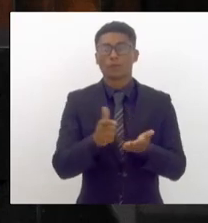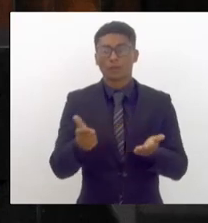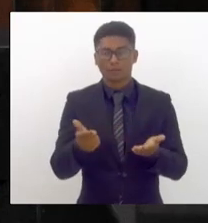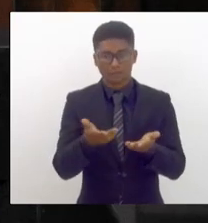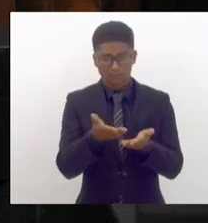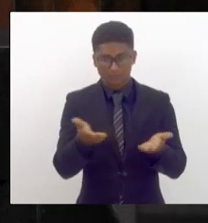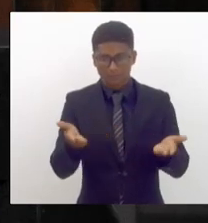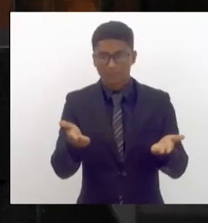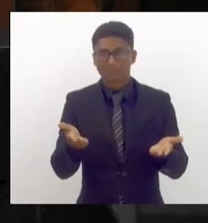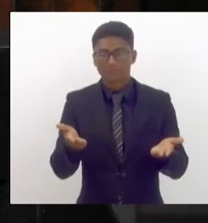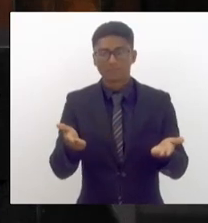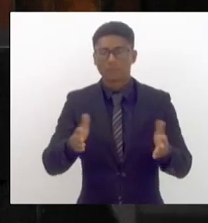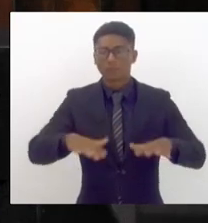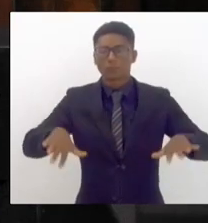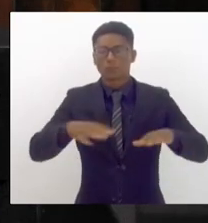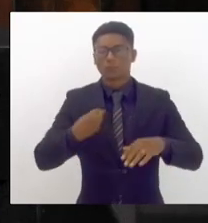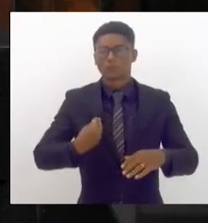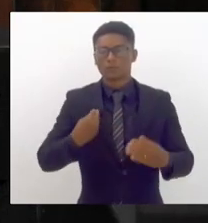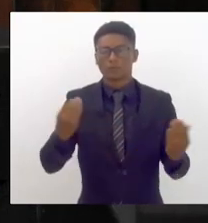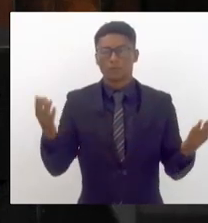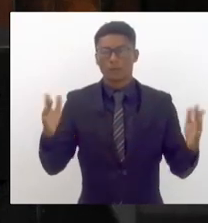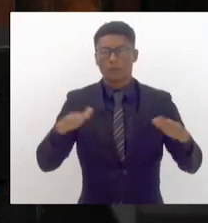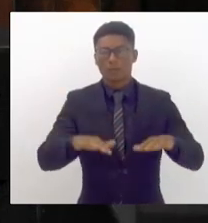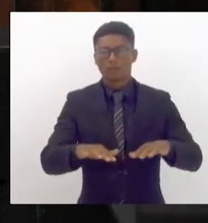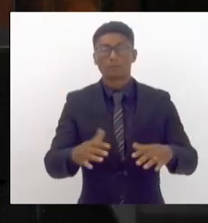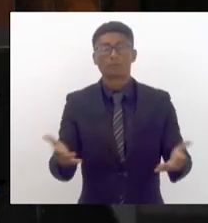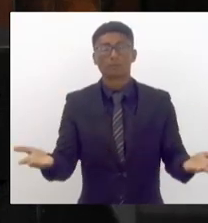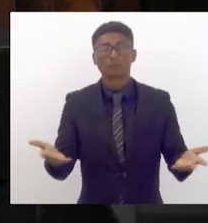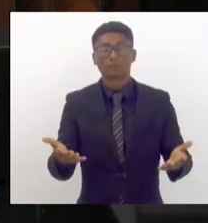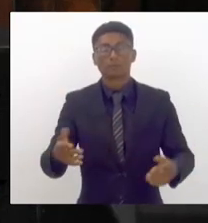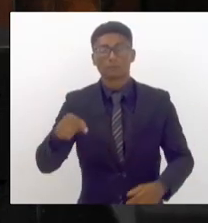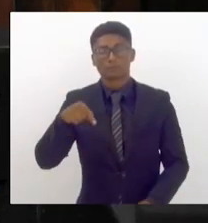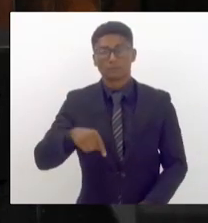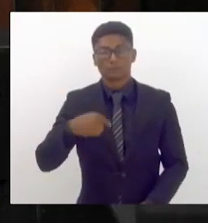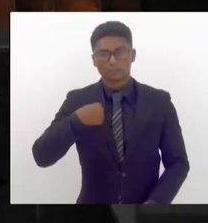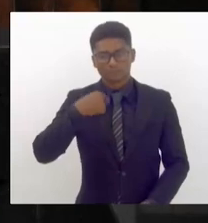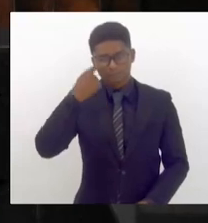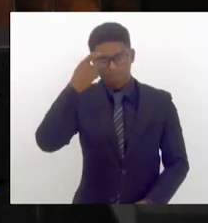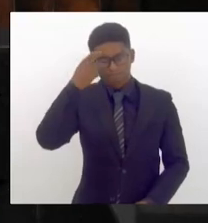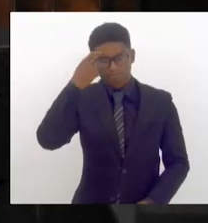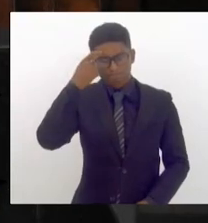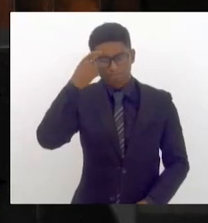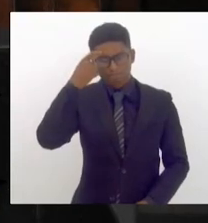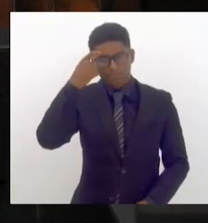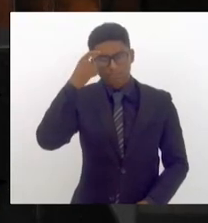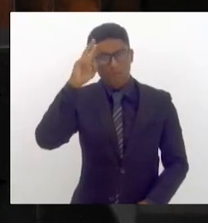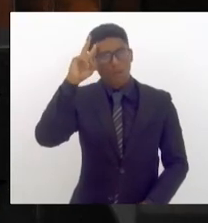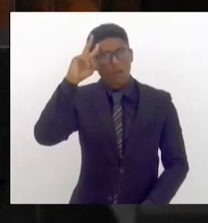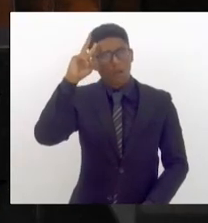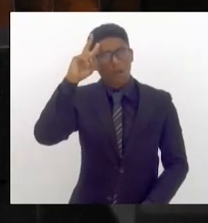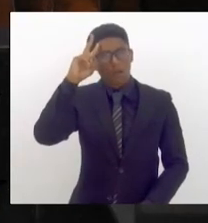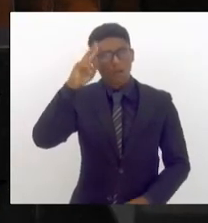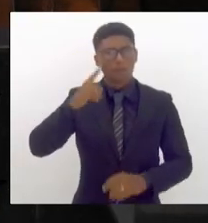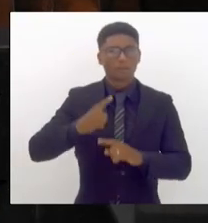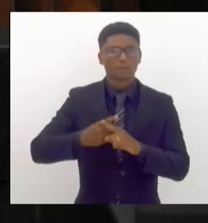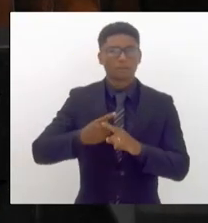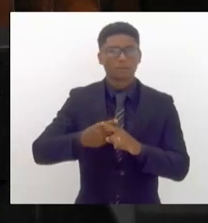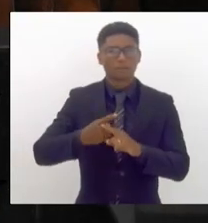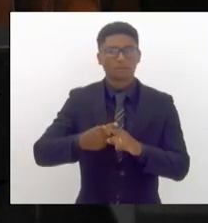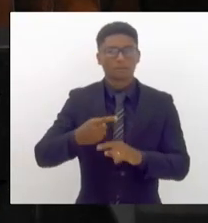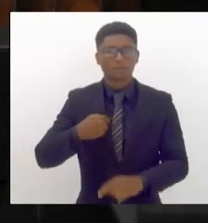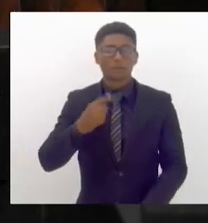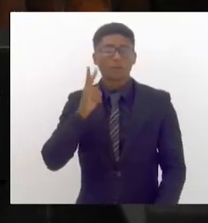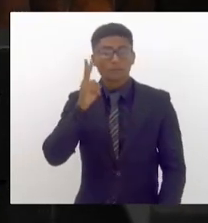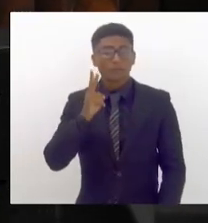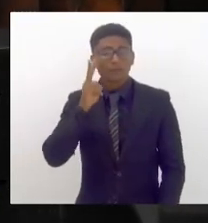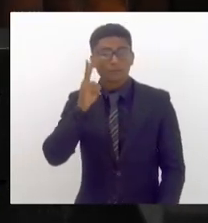aqui na Assembleia. Neste momento, passa um filme pela minha cabeça. depois de três mandatos como vereador em